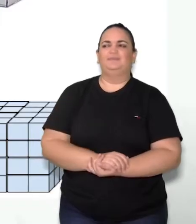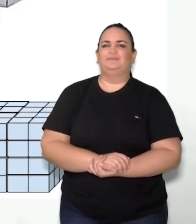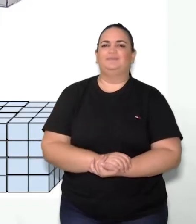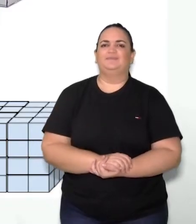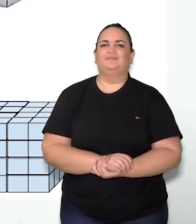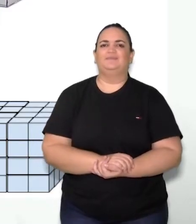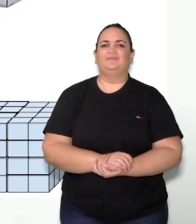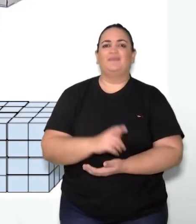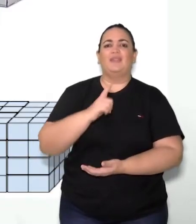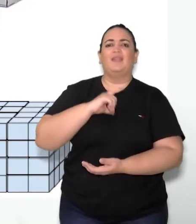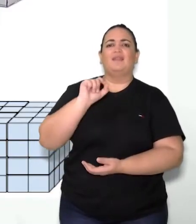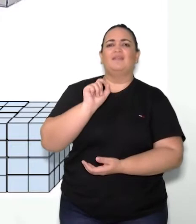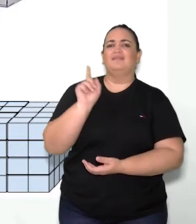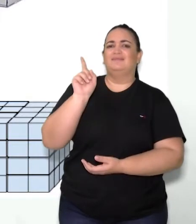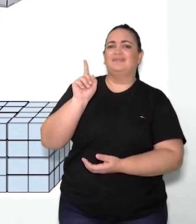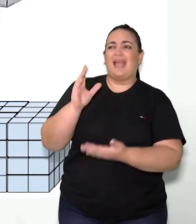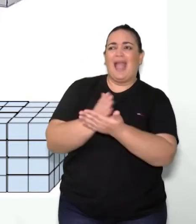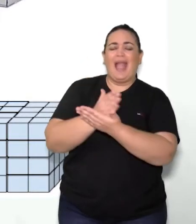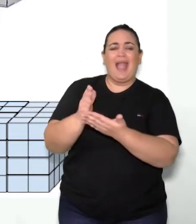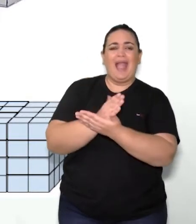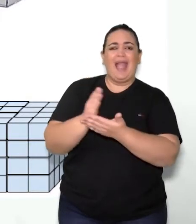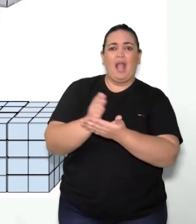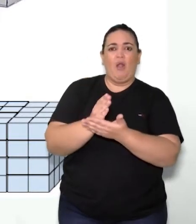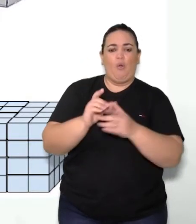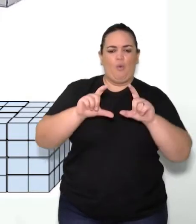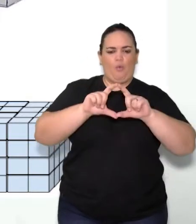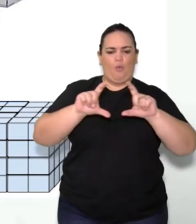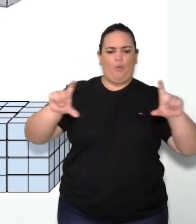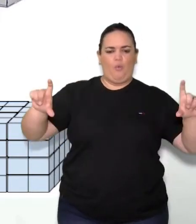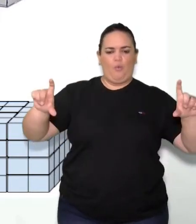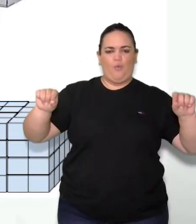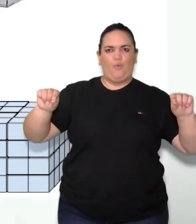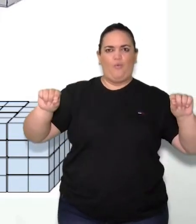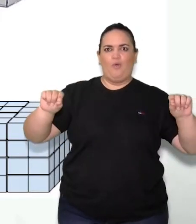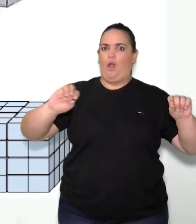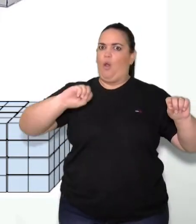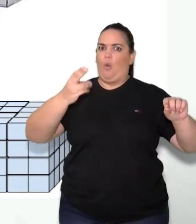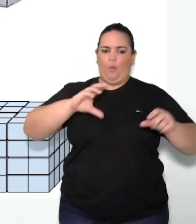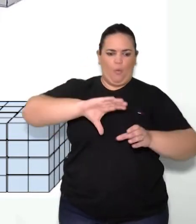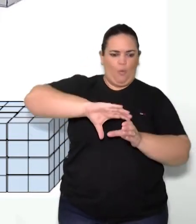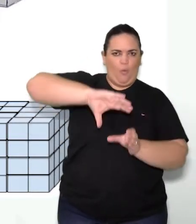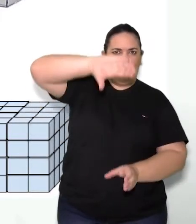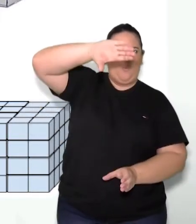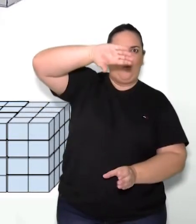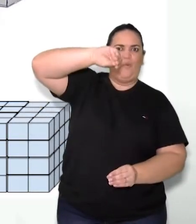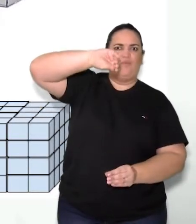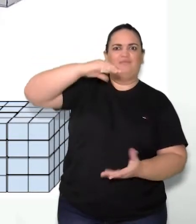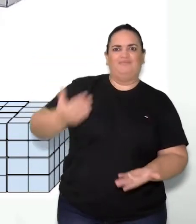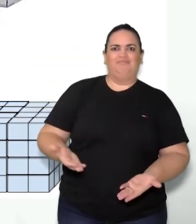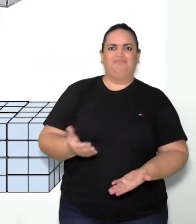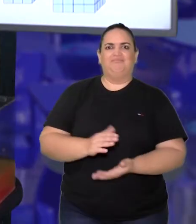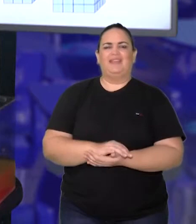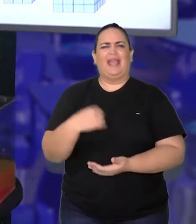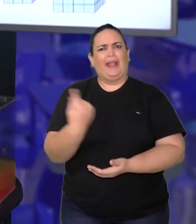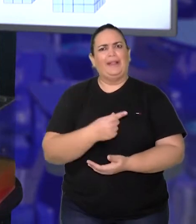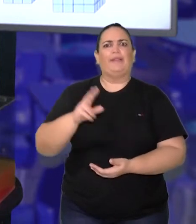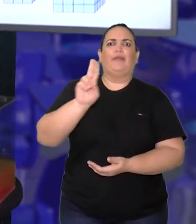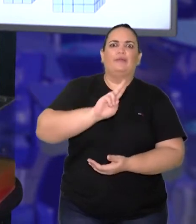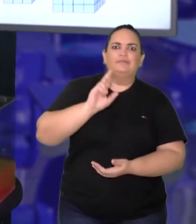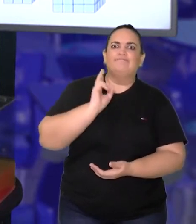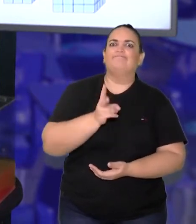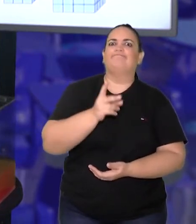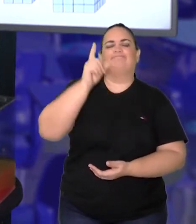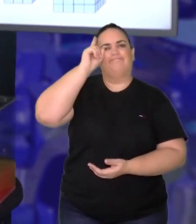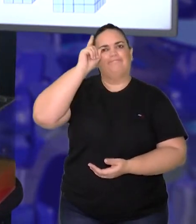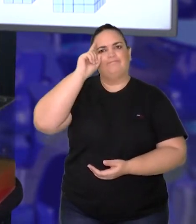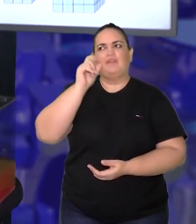Temos aqui alguns blocos retangulares no nosso cotidiano para utilizar como exemplo do nosso dia a dia, né? Vemos aí